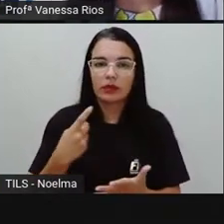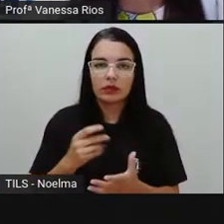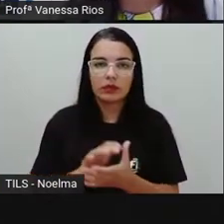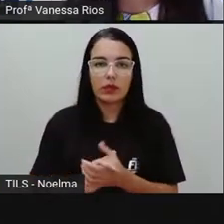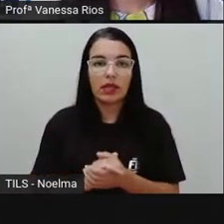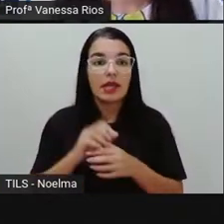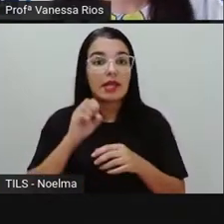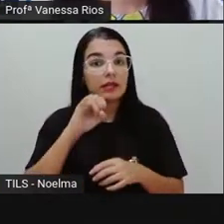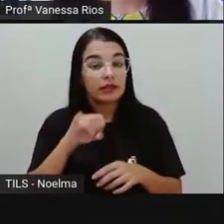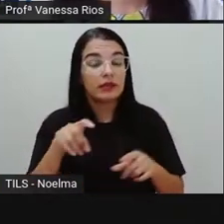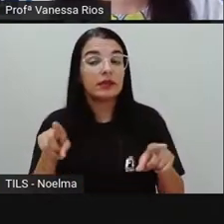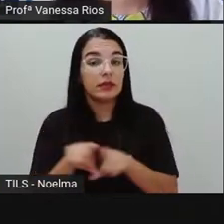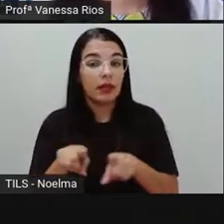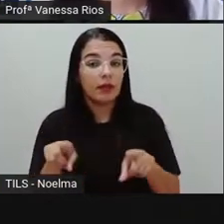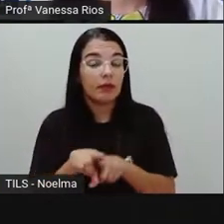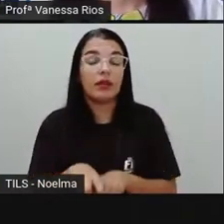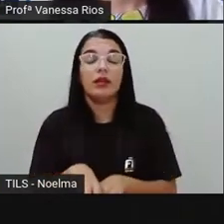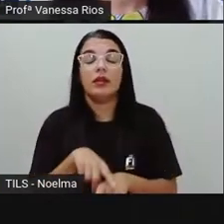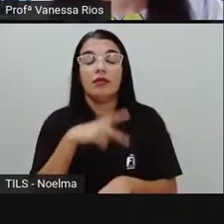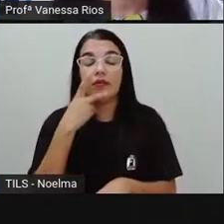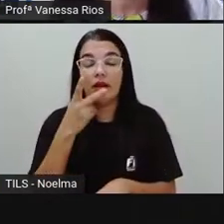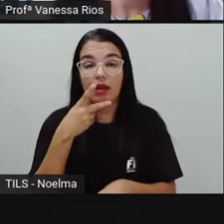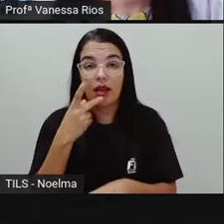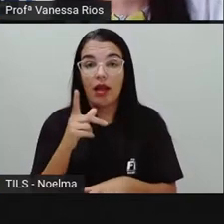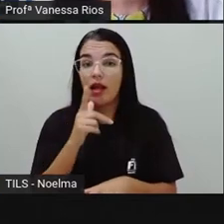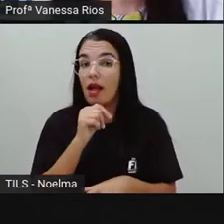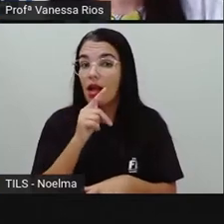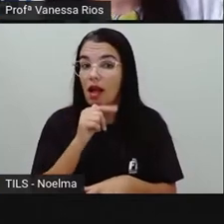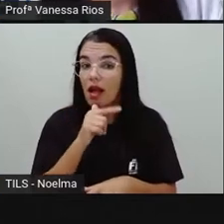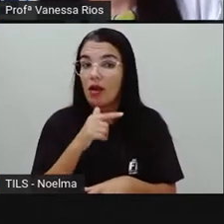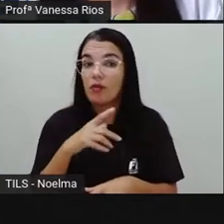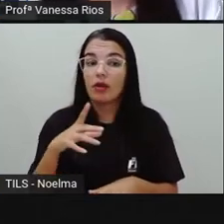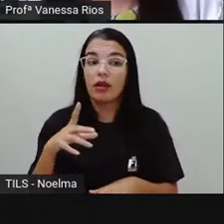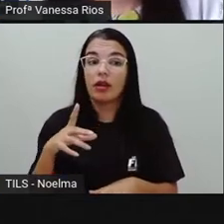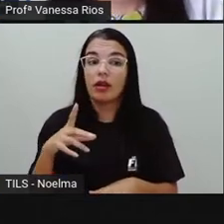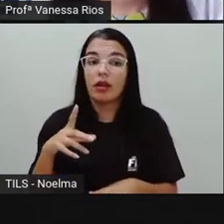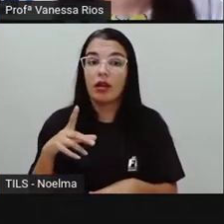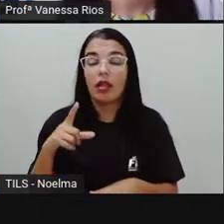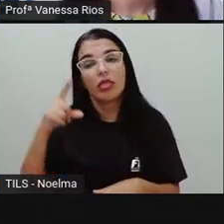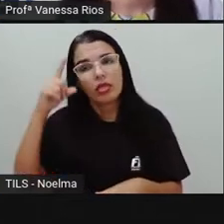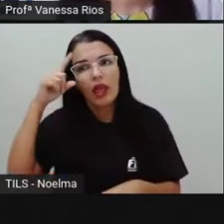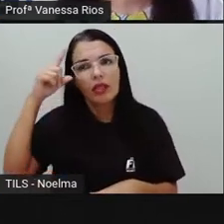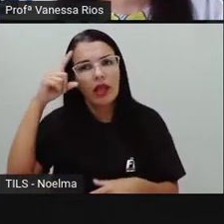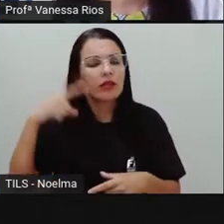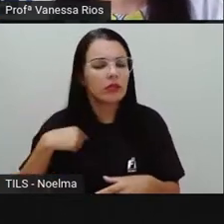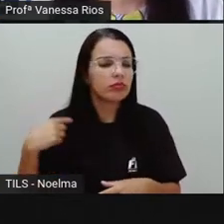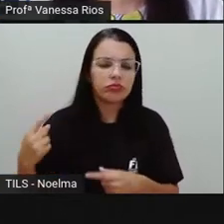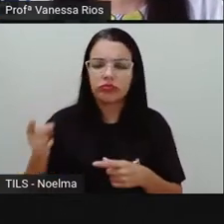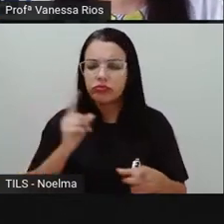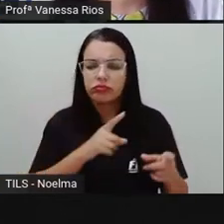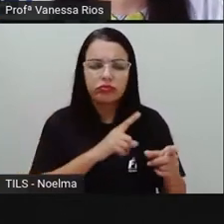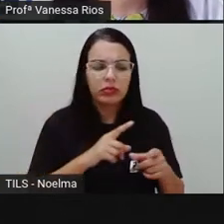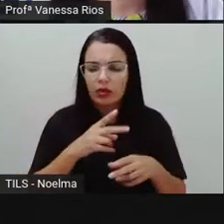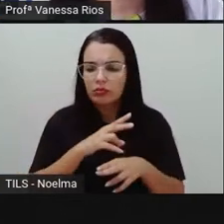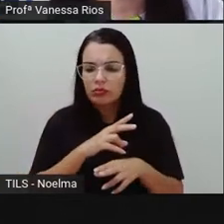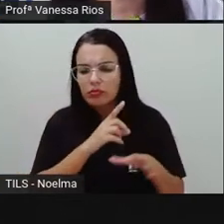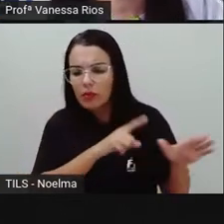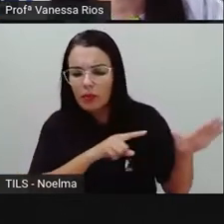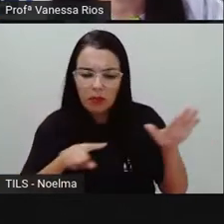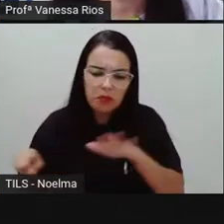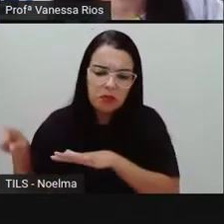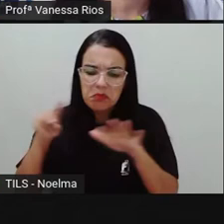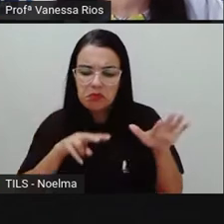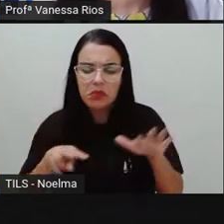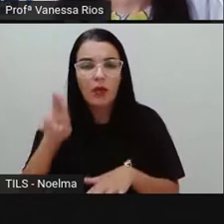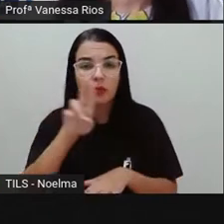contar as mudanças do estado físico da água no nosso dia a dia, né? Nas diversas utilidades que